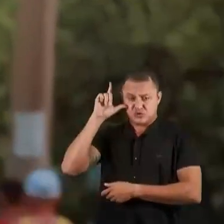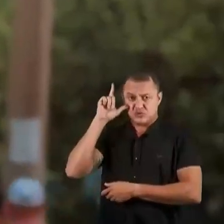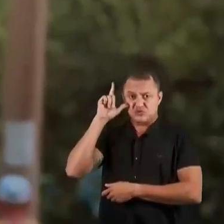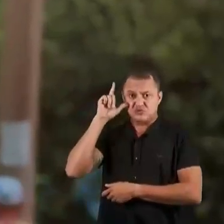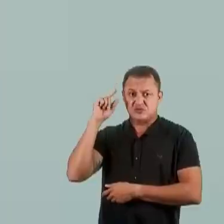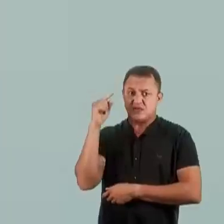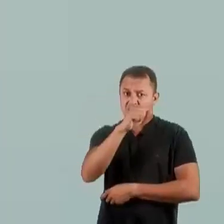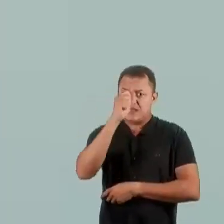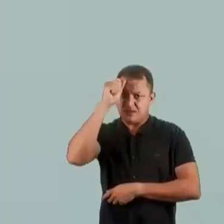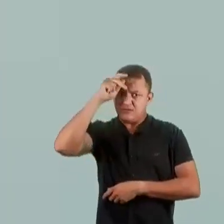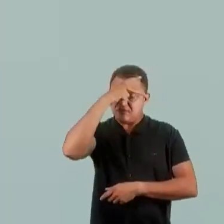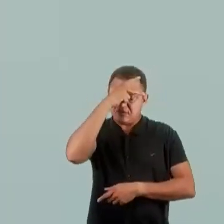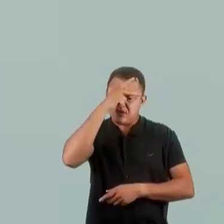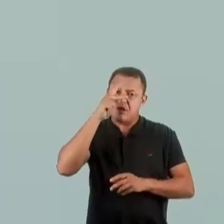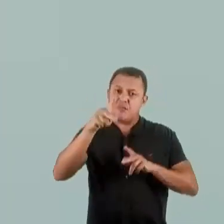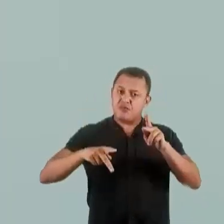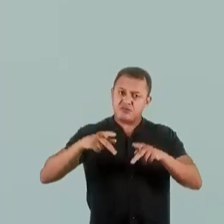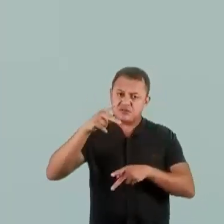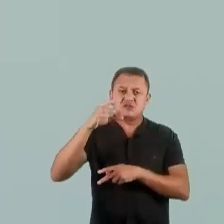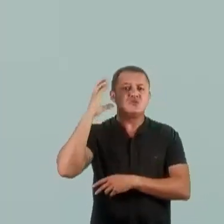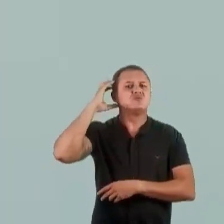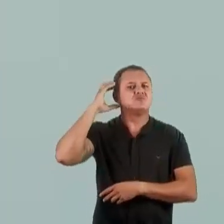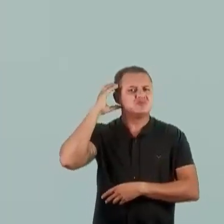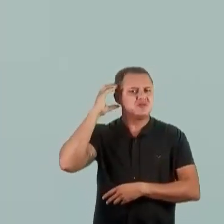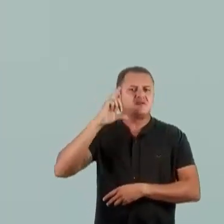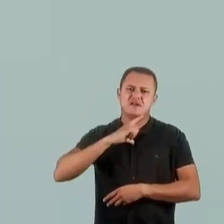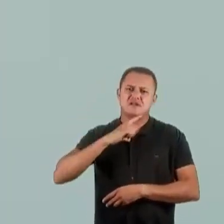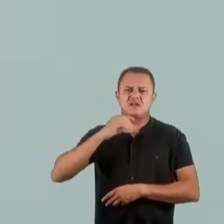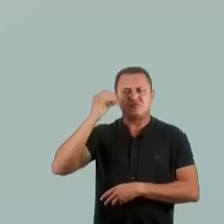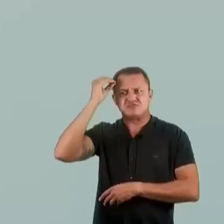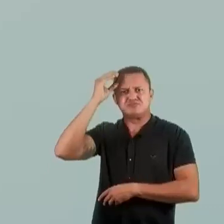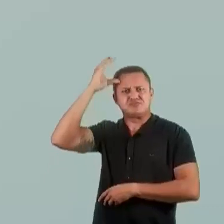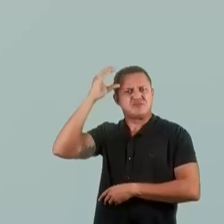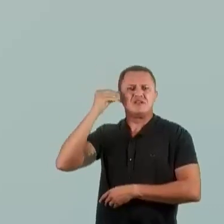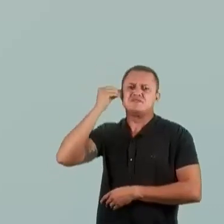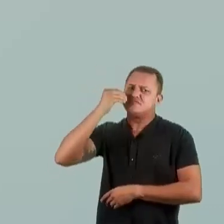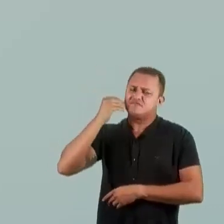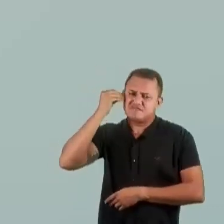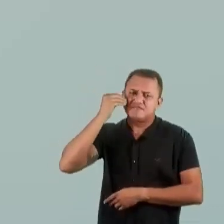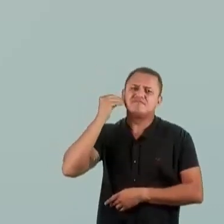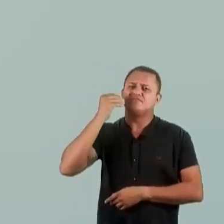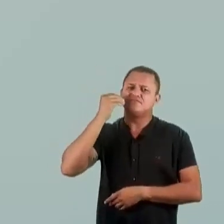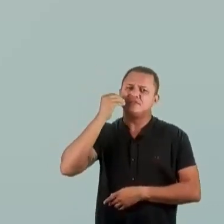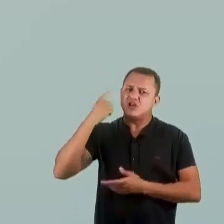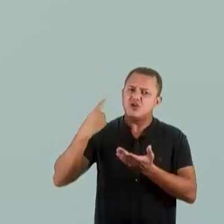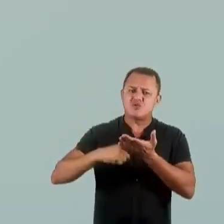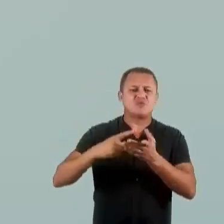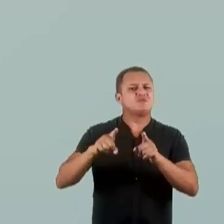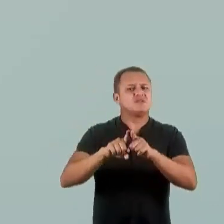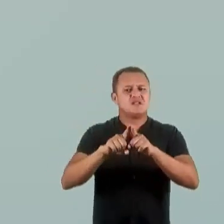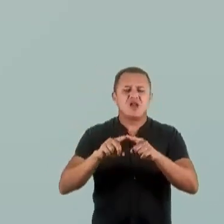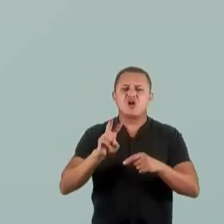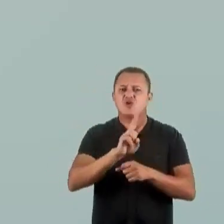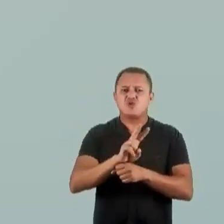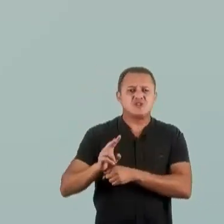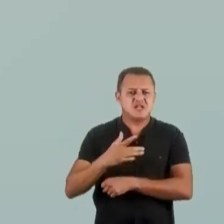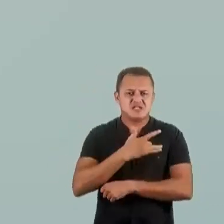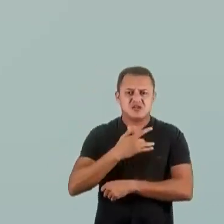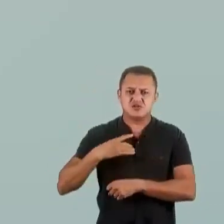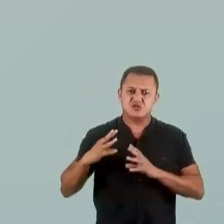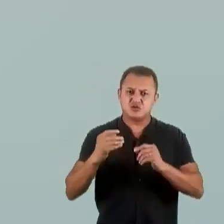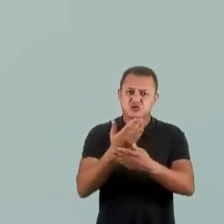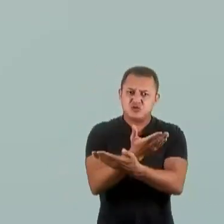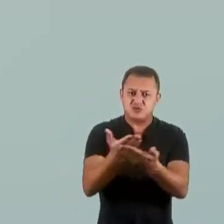compromissos. Com Lúcio Cabral na prefeitura, o povo de Cuiabá contará com conhecimento, experiência e